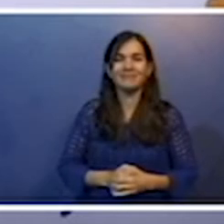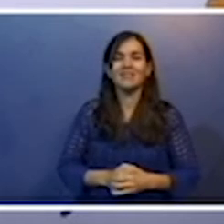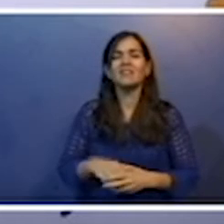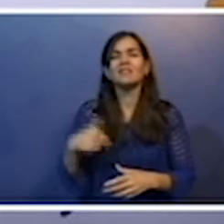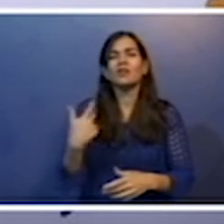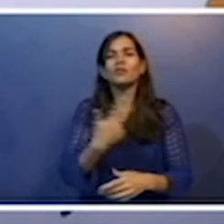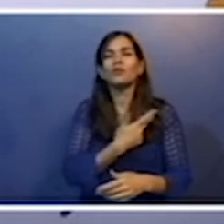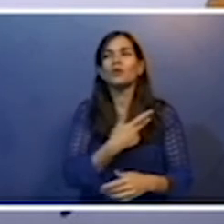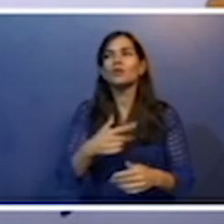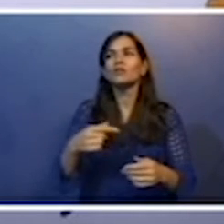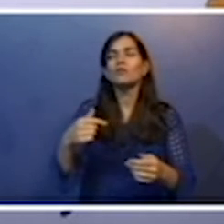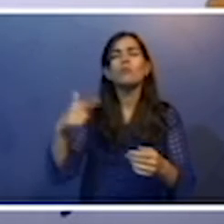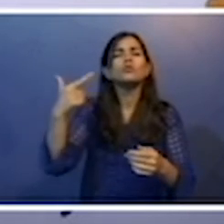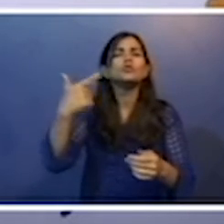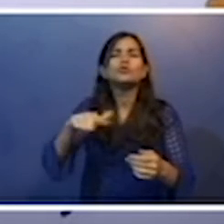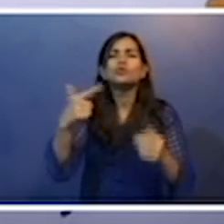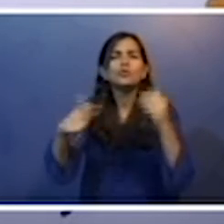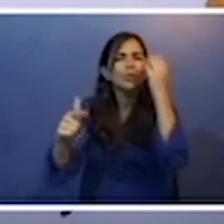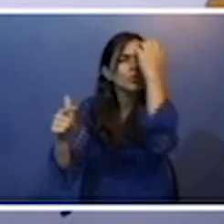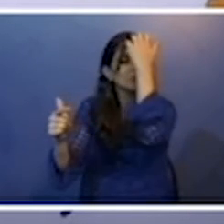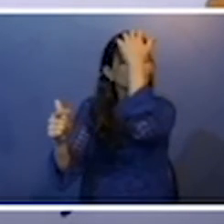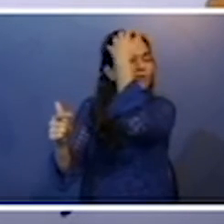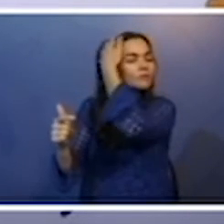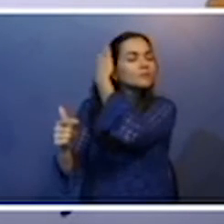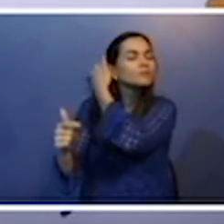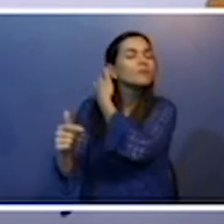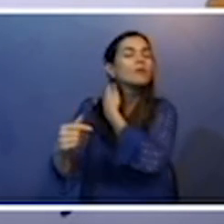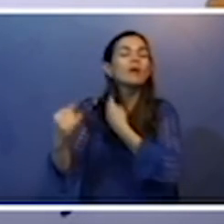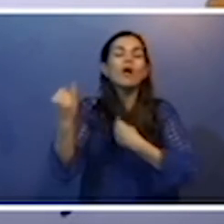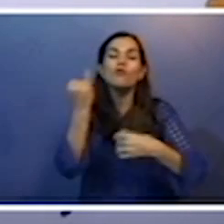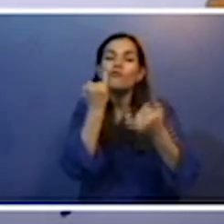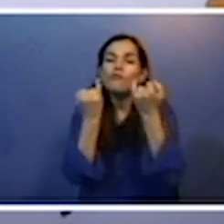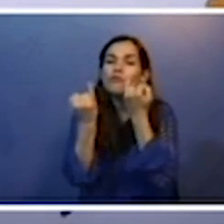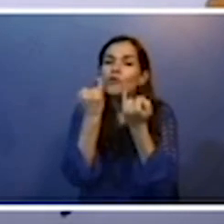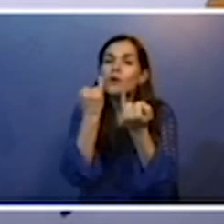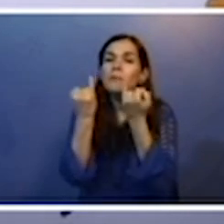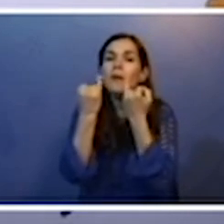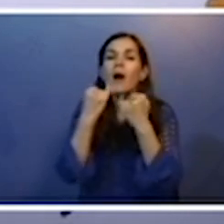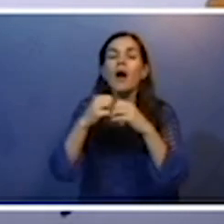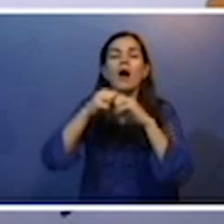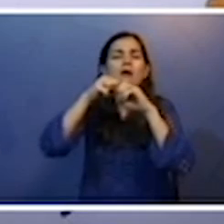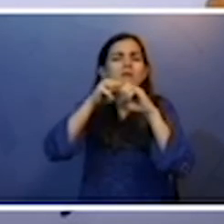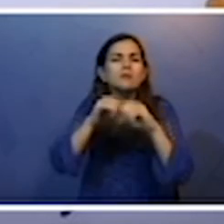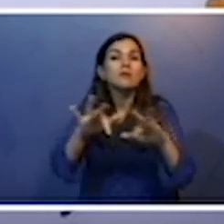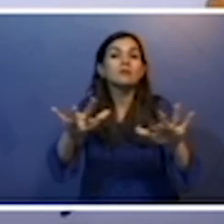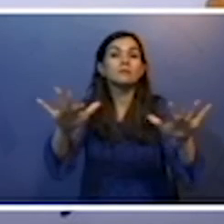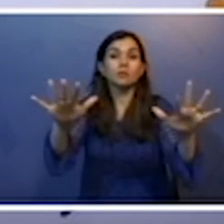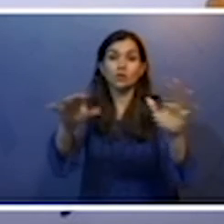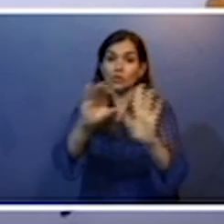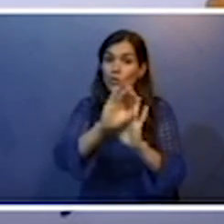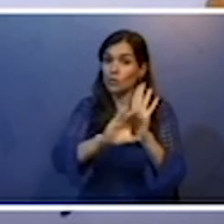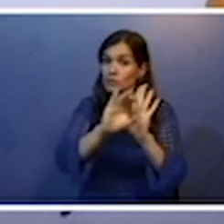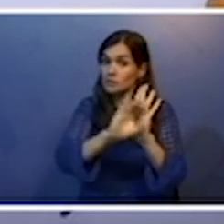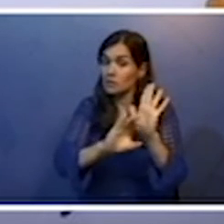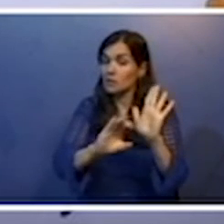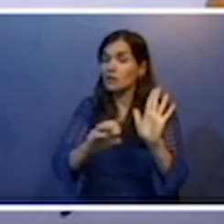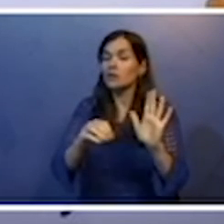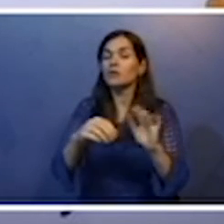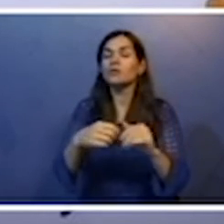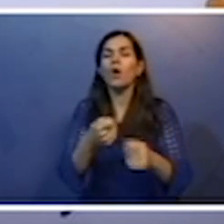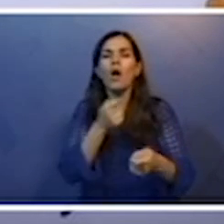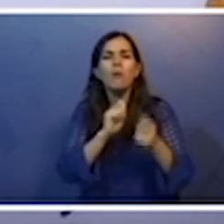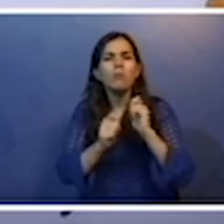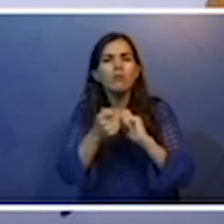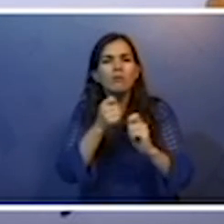Retomando, há muitos textos cujo objetivo é informar, transmitir conceitos, notícias, reportagens,